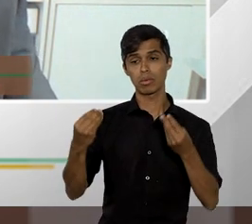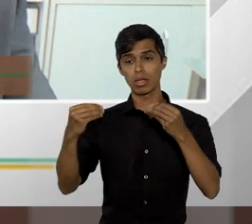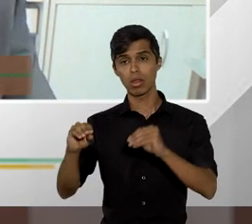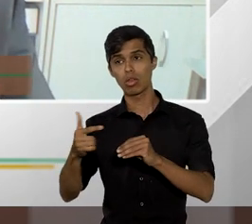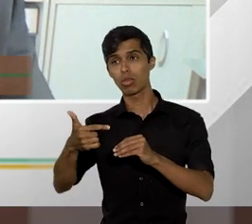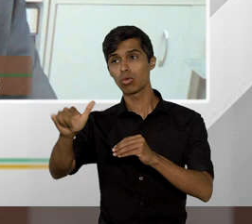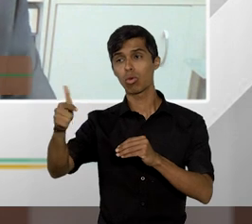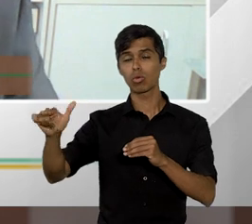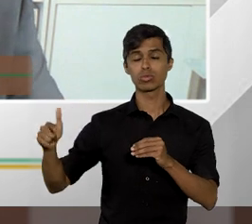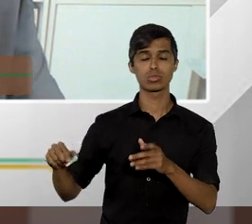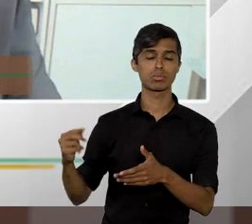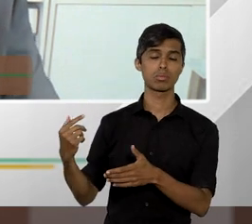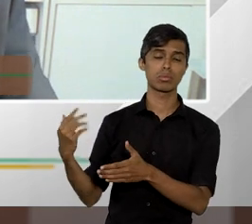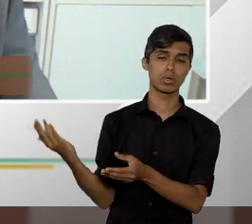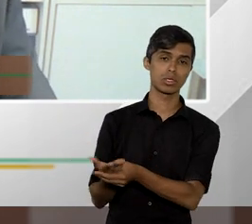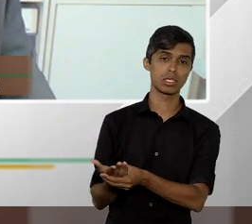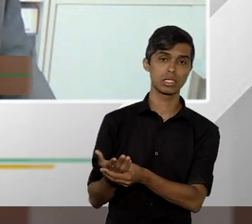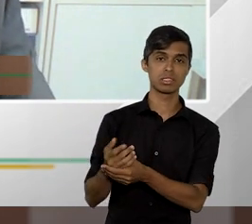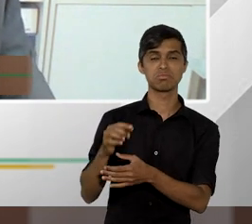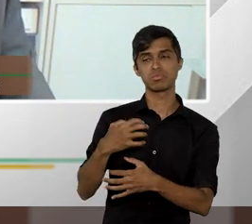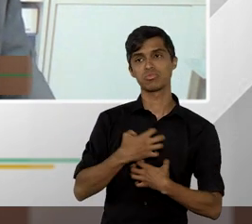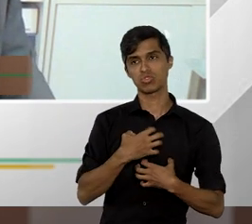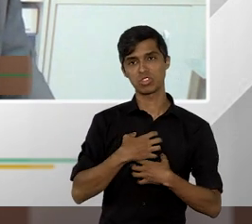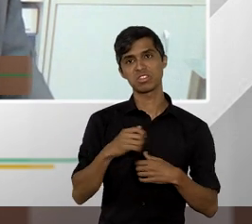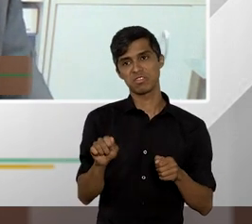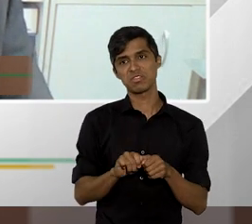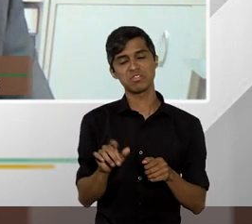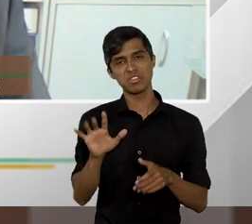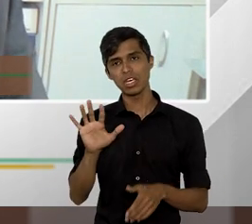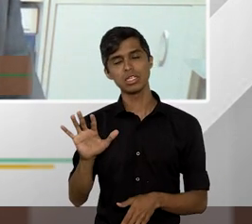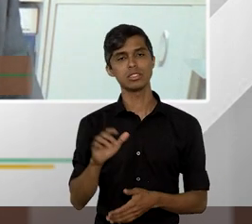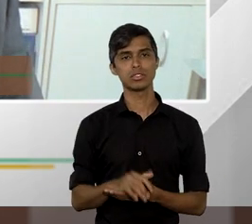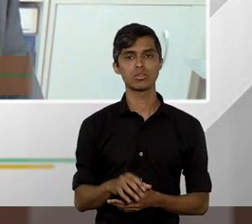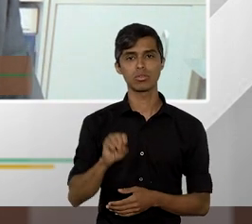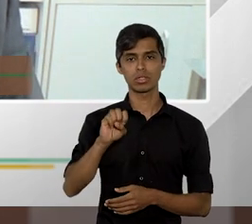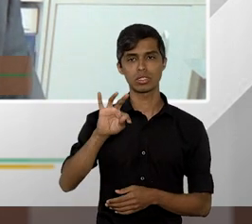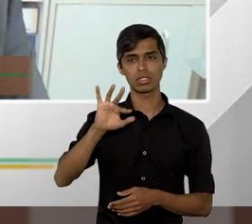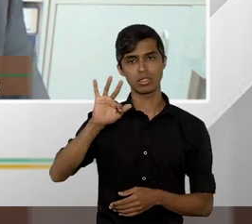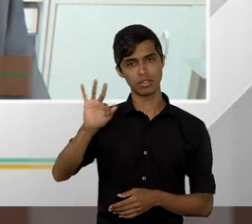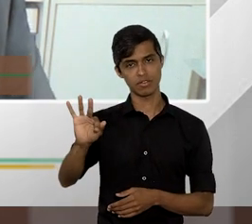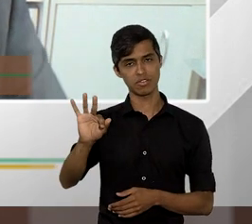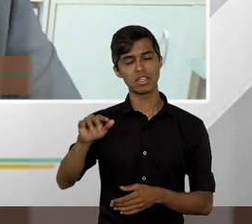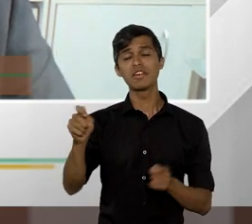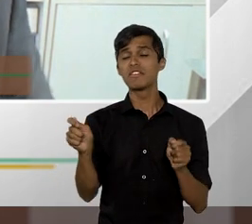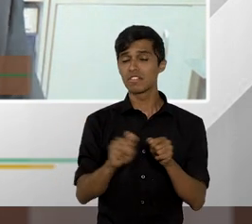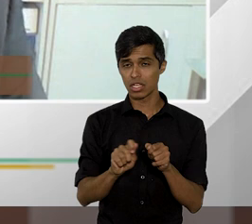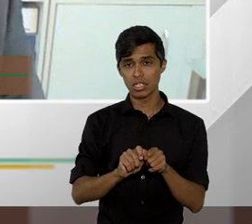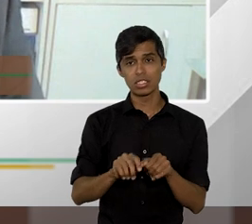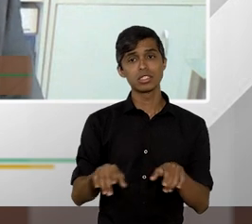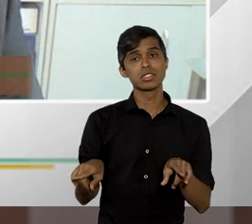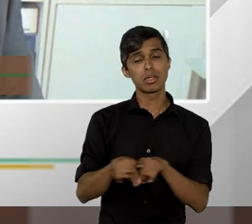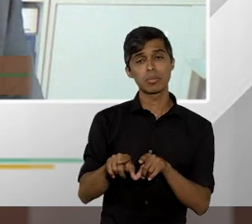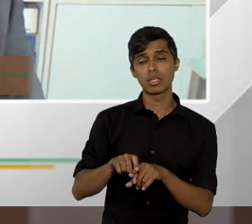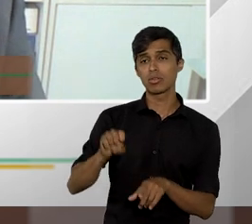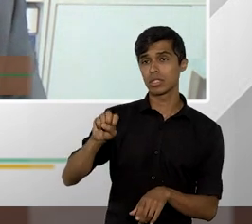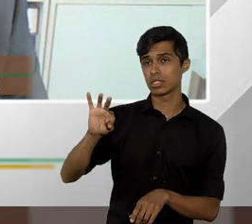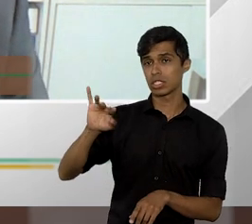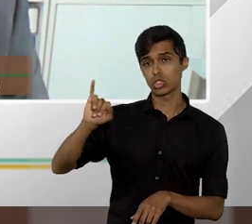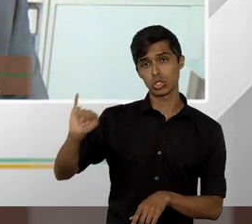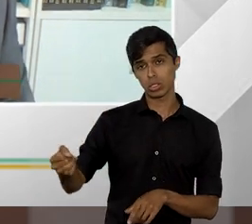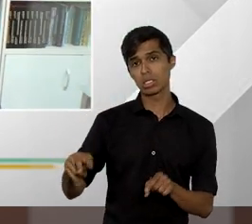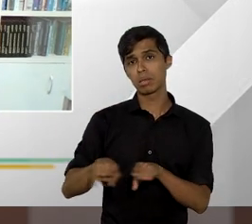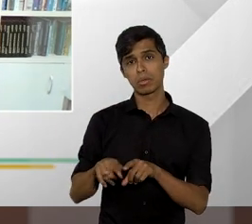processos isso em alguma medida foi feito no Supremo Tribunal Federal e eventualmente pode ser feito também no Superior Tribunal de Justiça